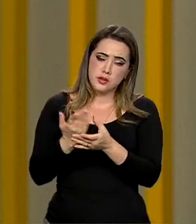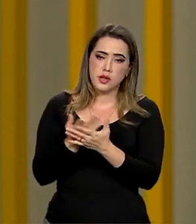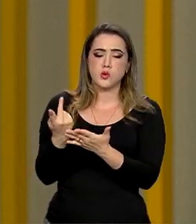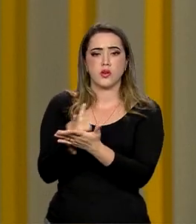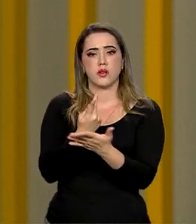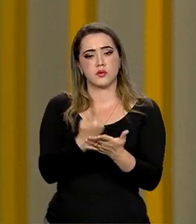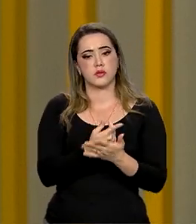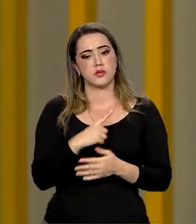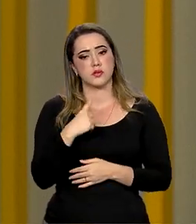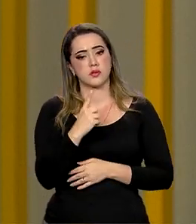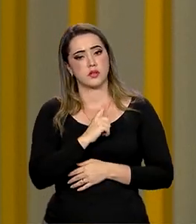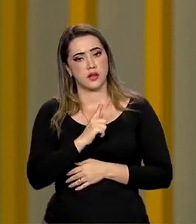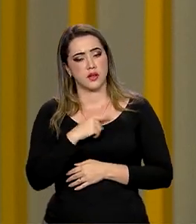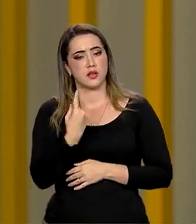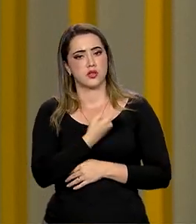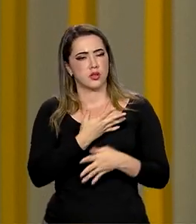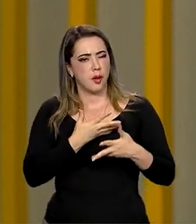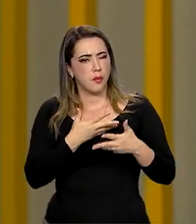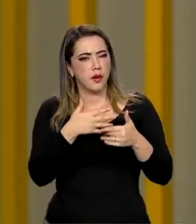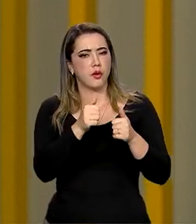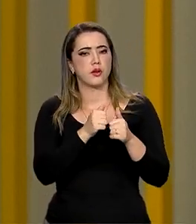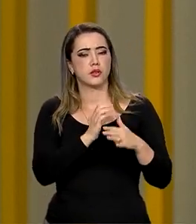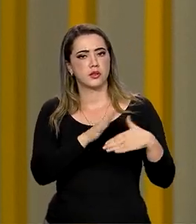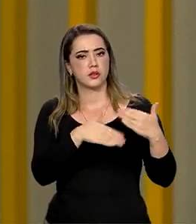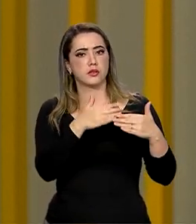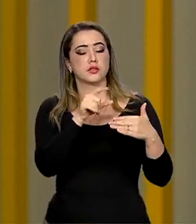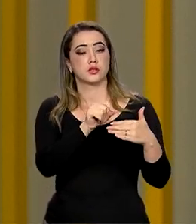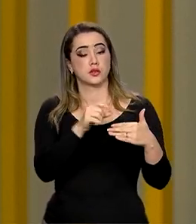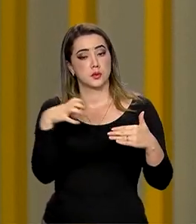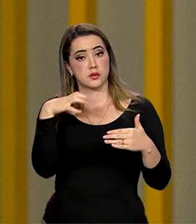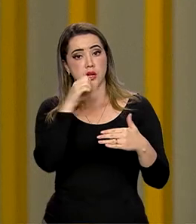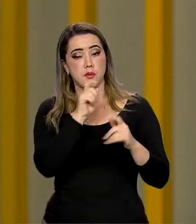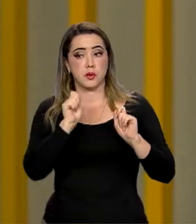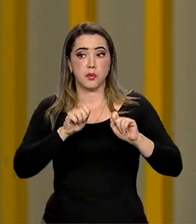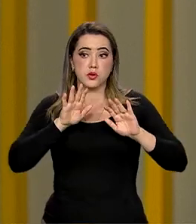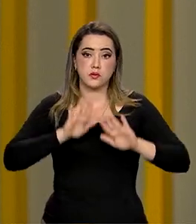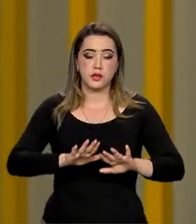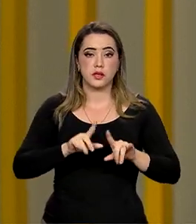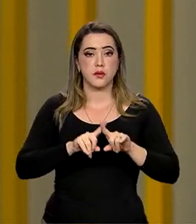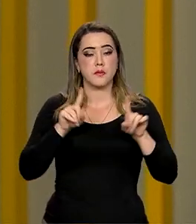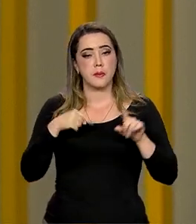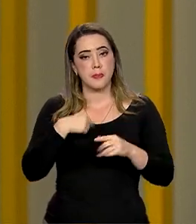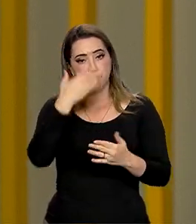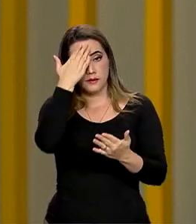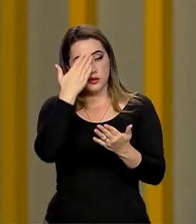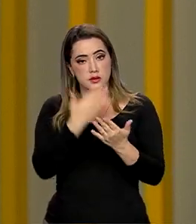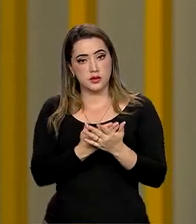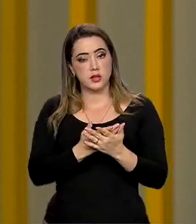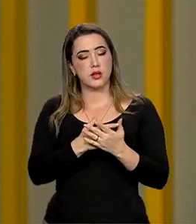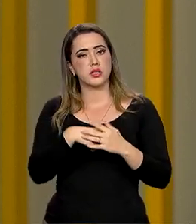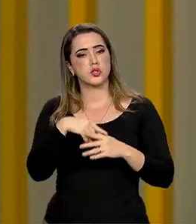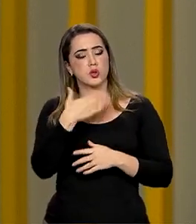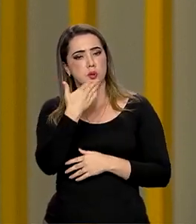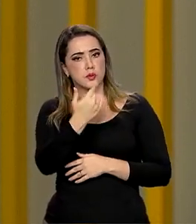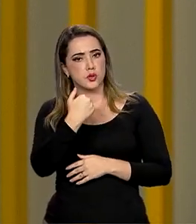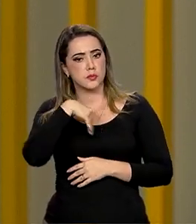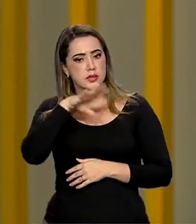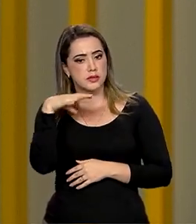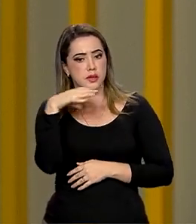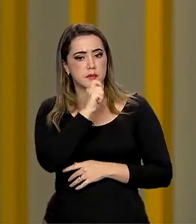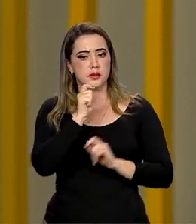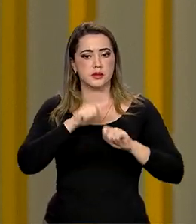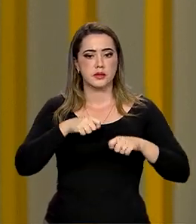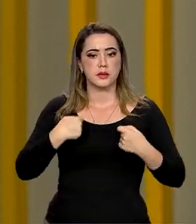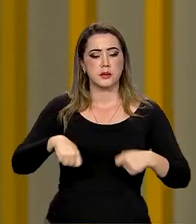nós estamos nos aperfeiçoando, a automação veio para ficar, mas eu acredito que os benefícios mais complexos, benefícios que